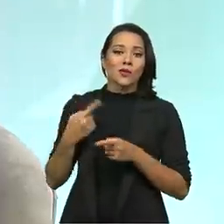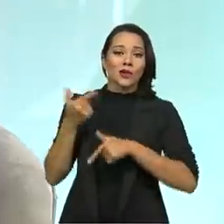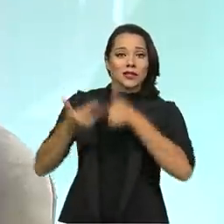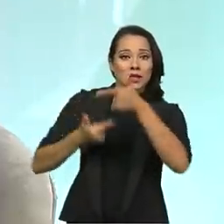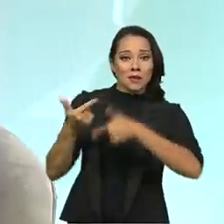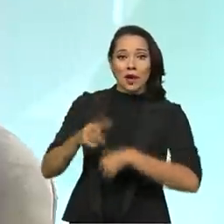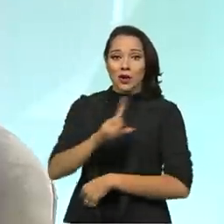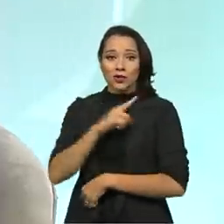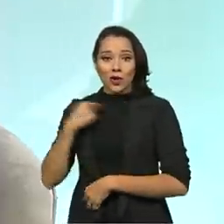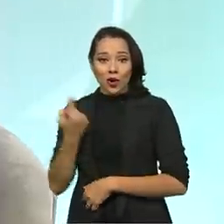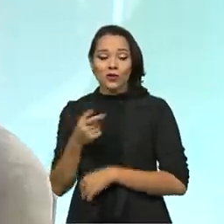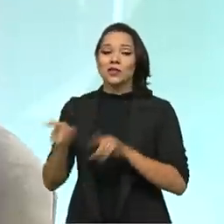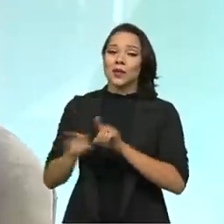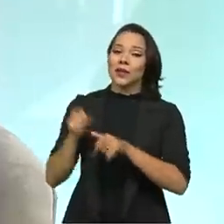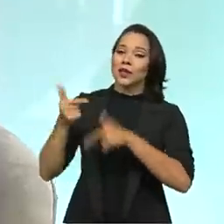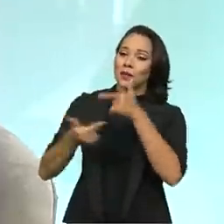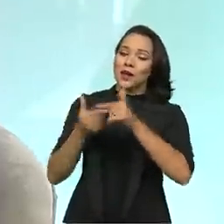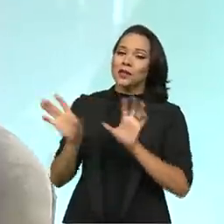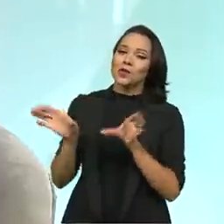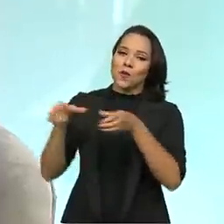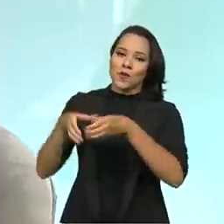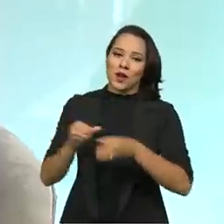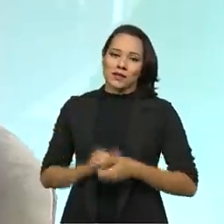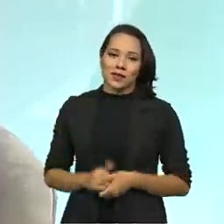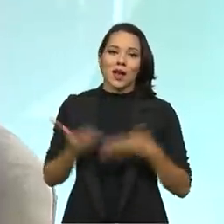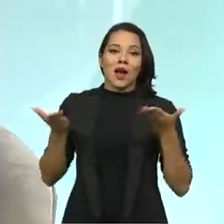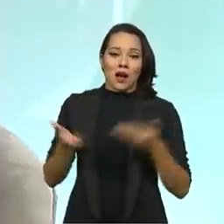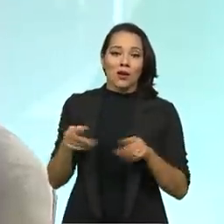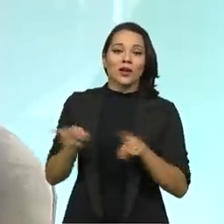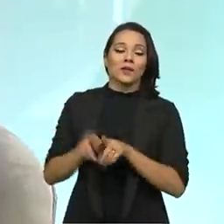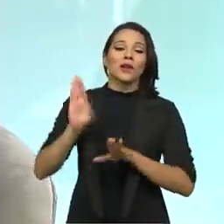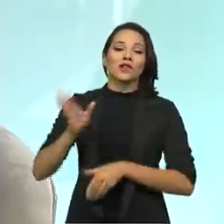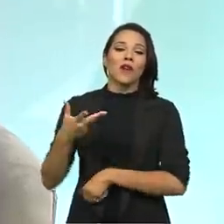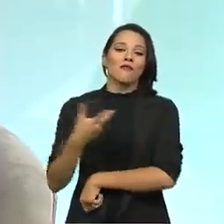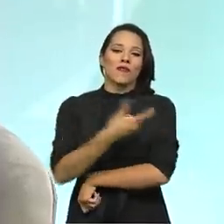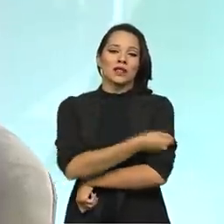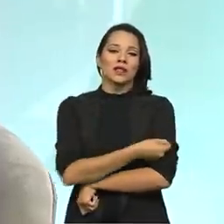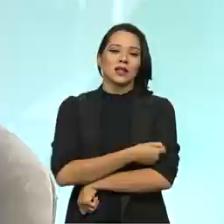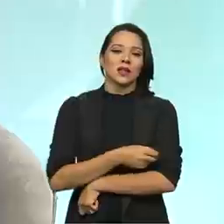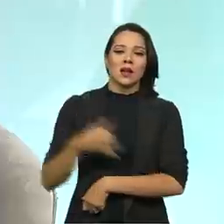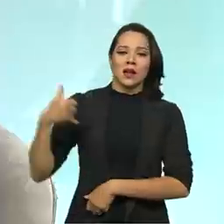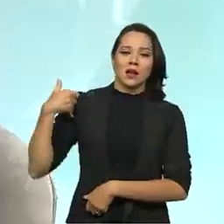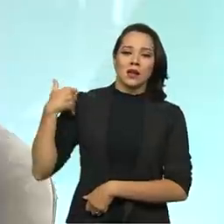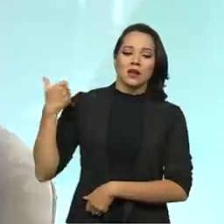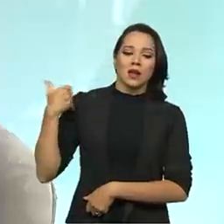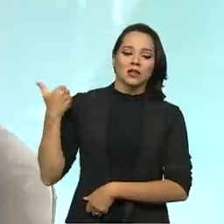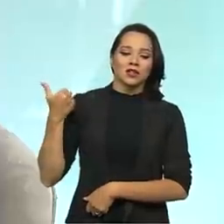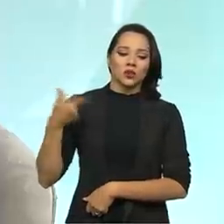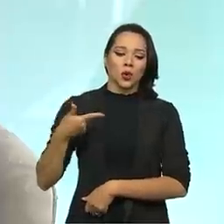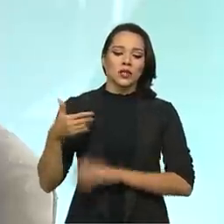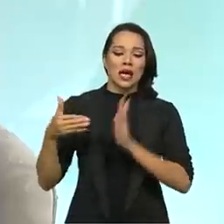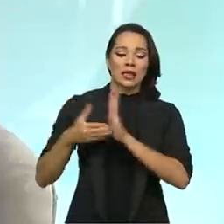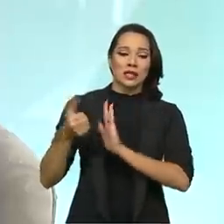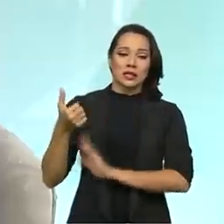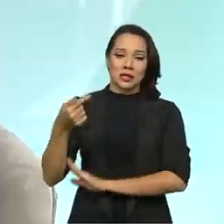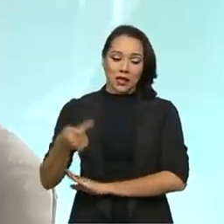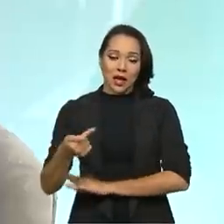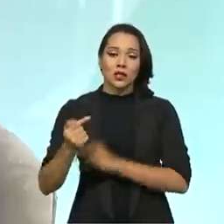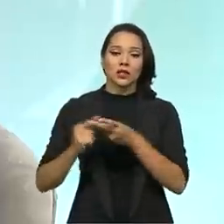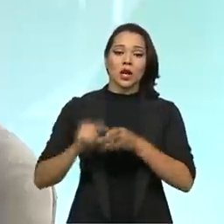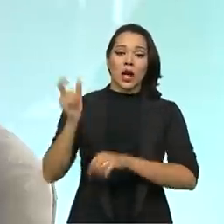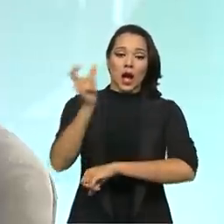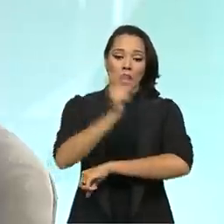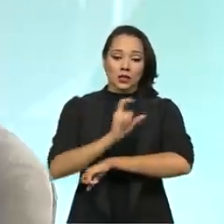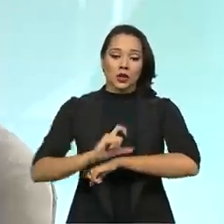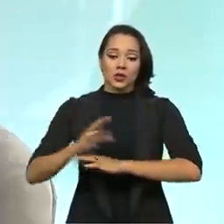trabalho nosso e também das comunidades. Agora também já foi a vacina para 12 a 17 anos, as doses de